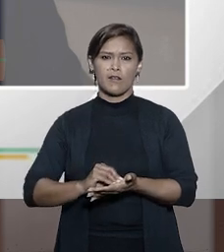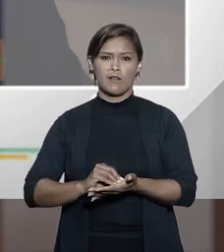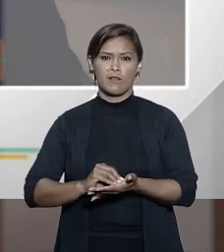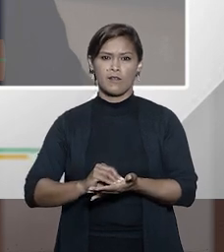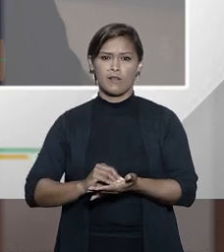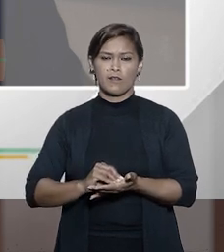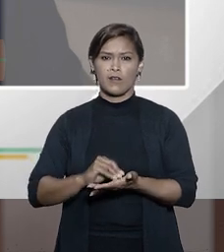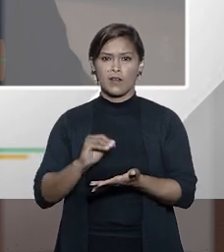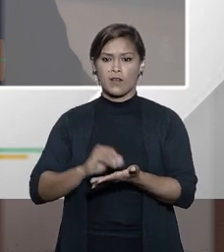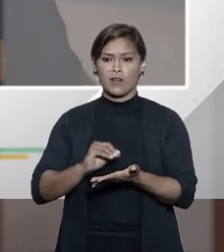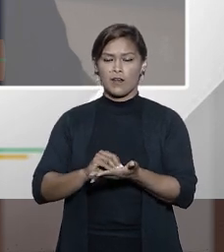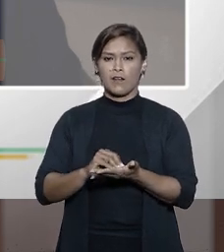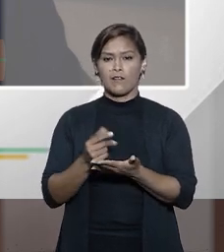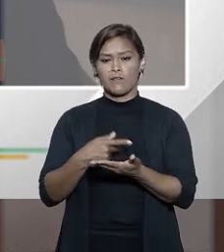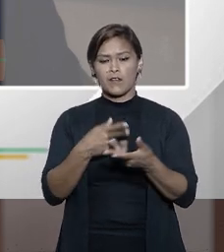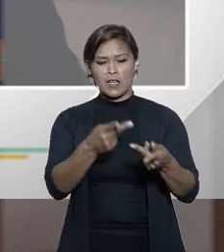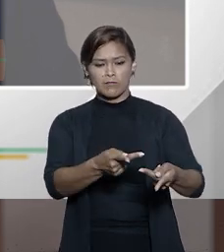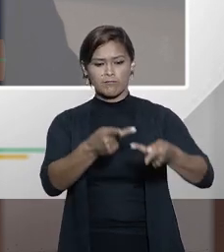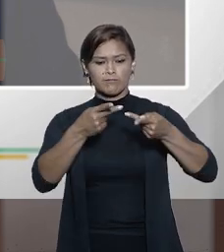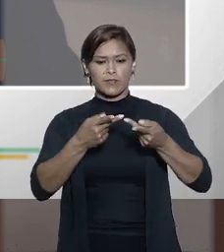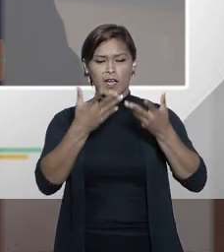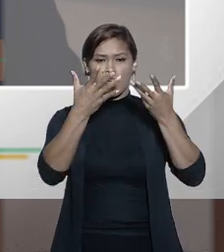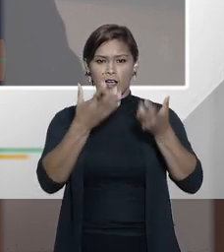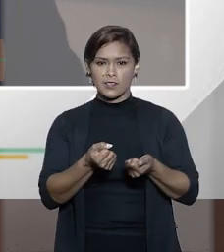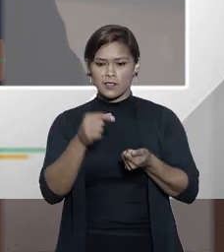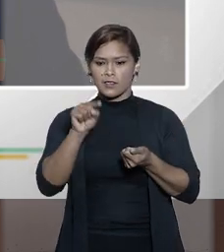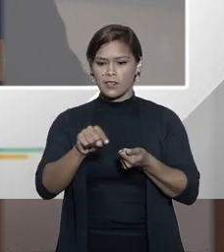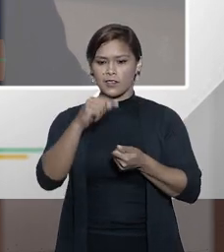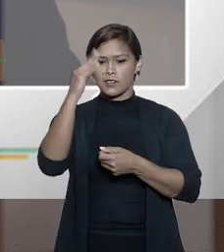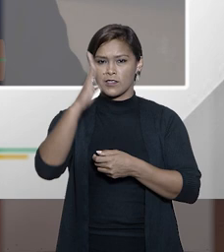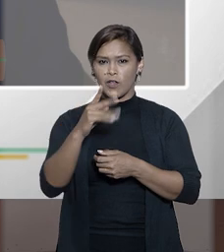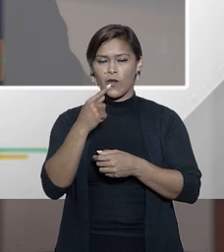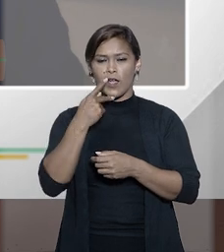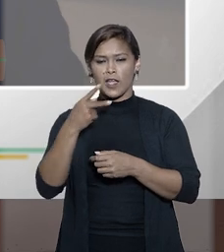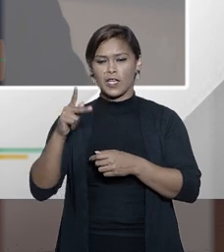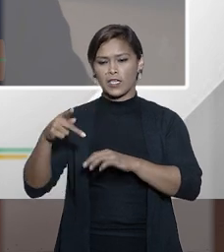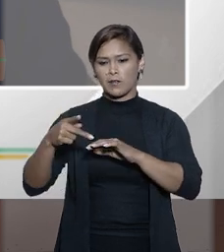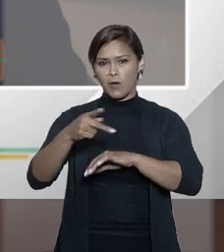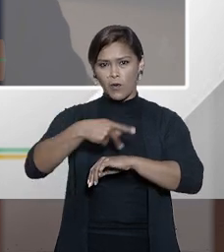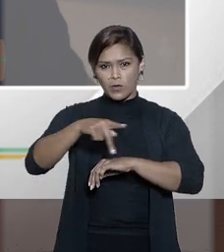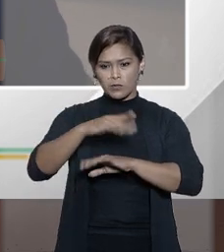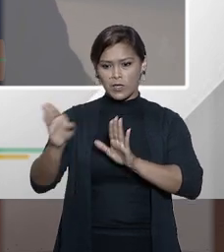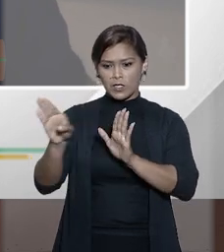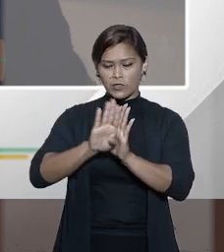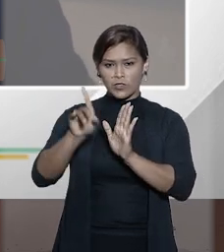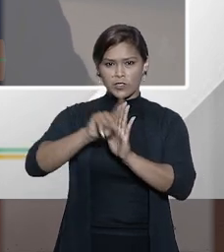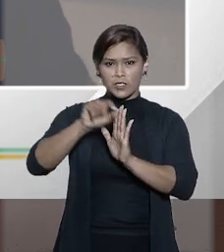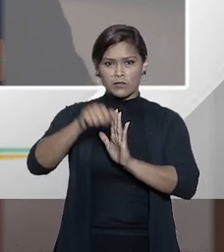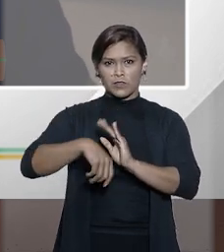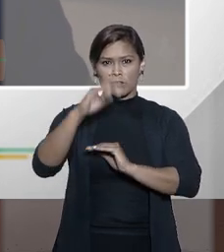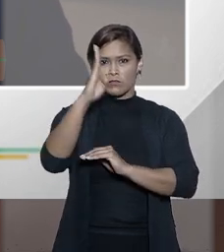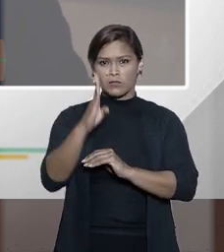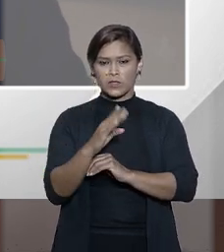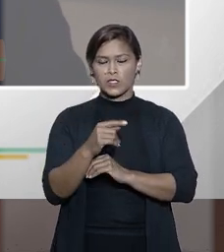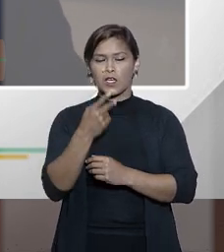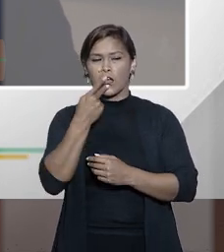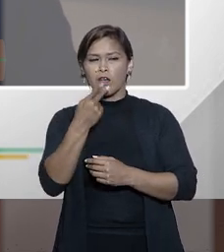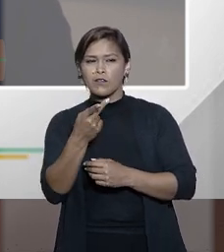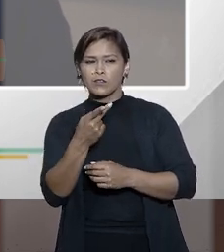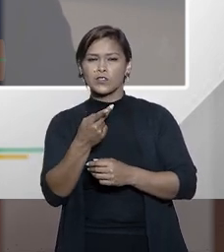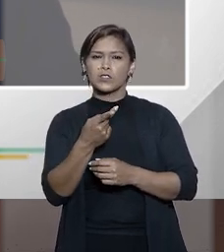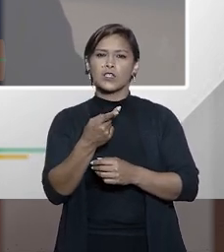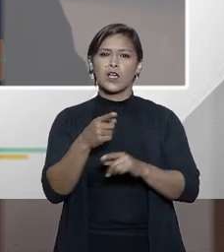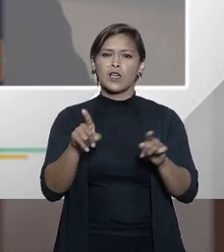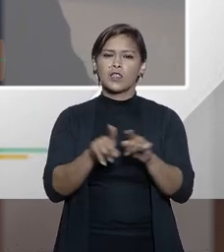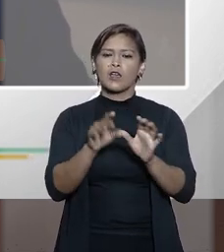receptividade àquilo que vinha do exterior, essa... eu não vou dizer uma